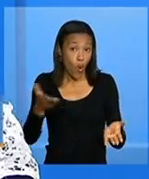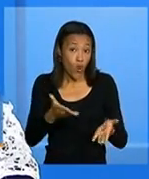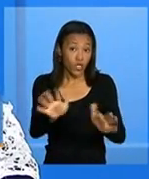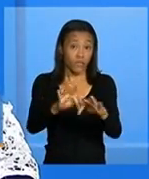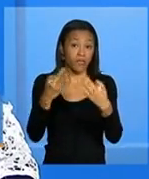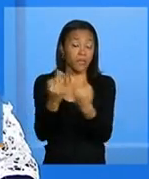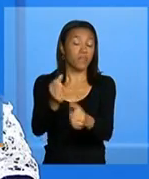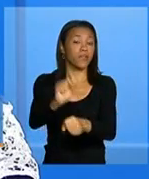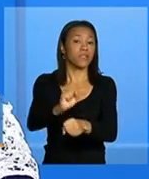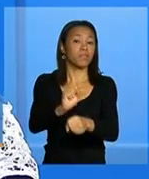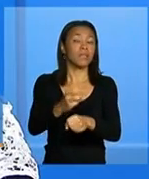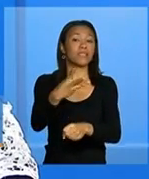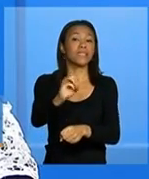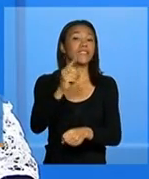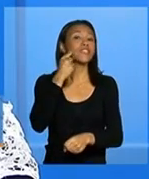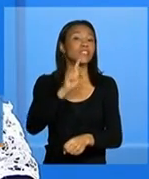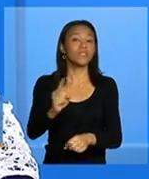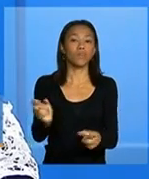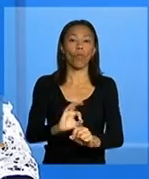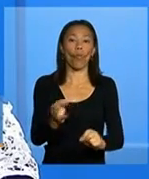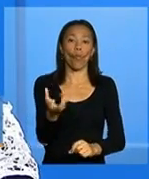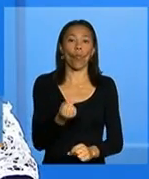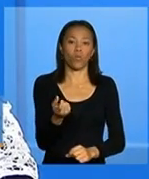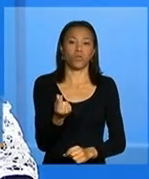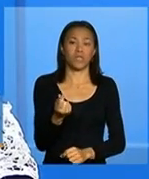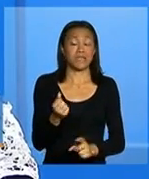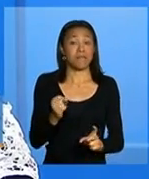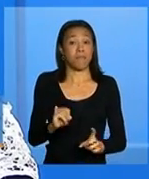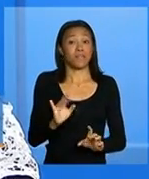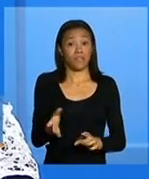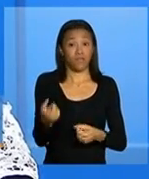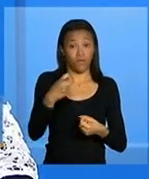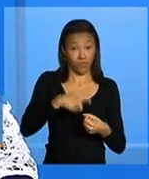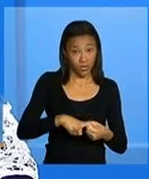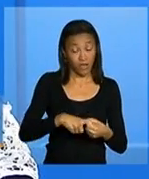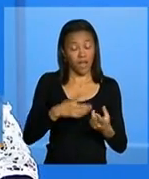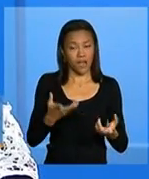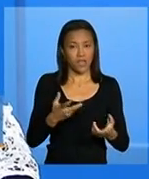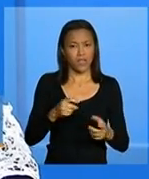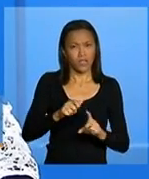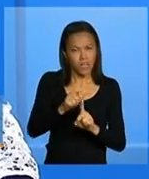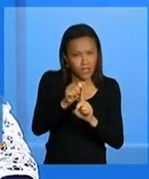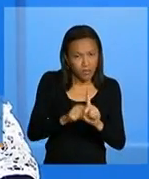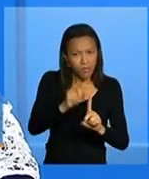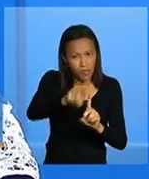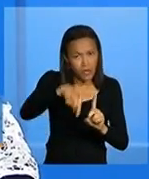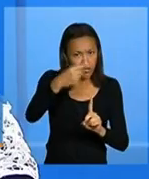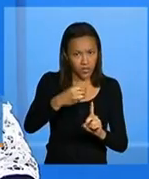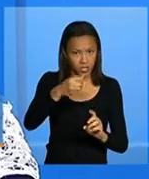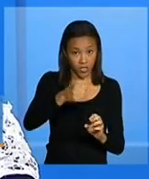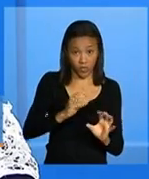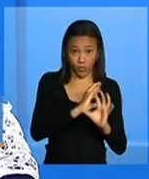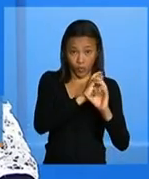fica 30 dias sem receber mas se voltar a cumprir recebe no mês seguinte as duas parcelas já na